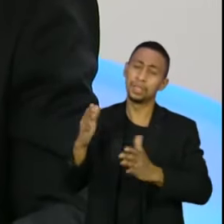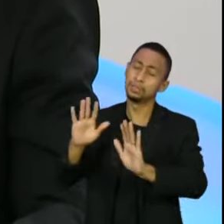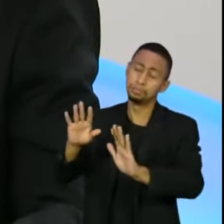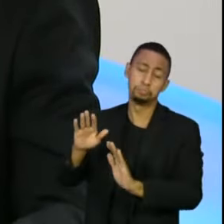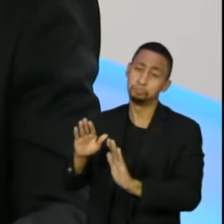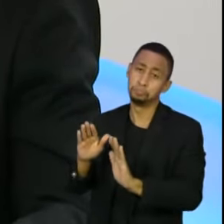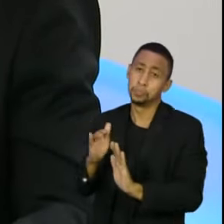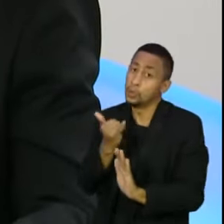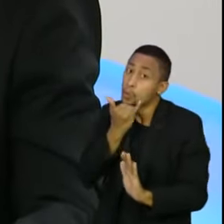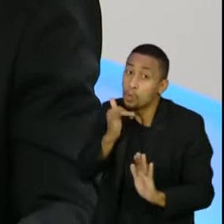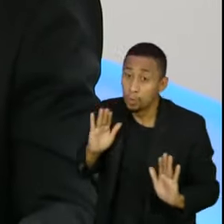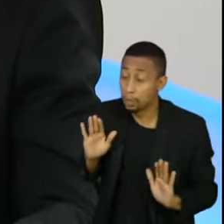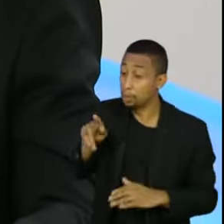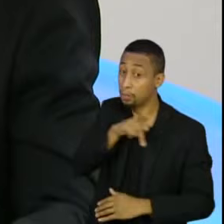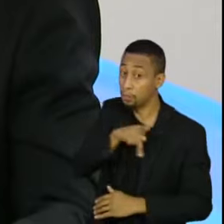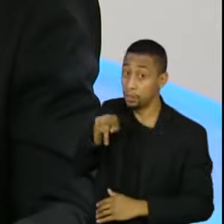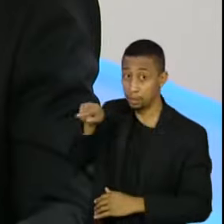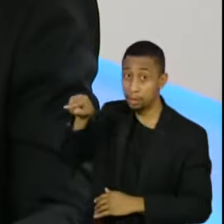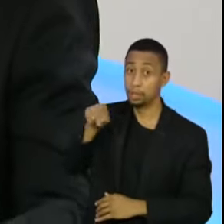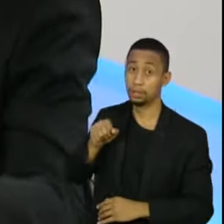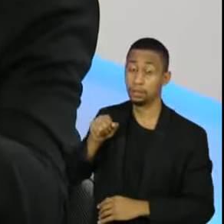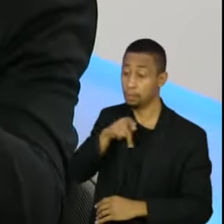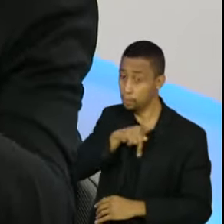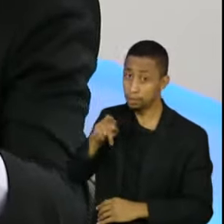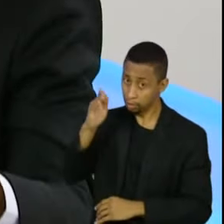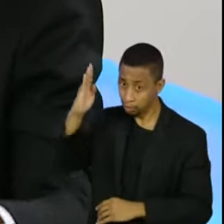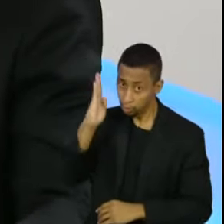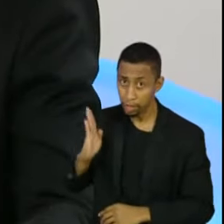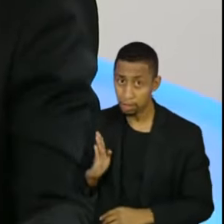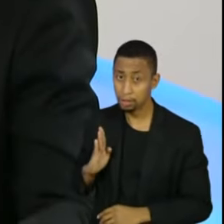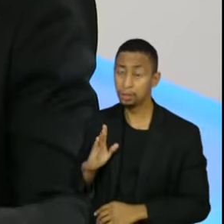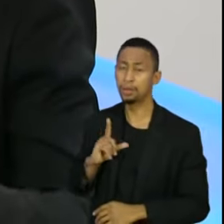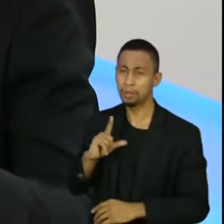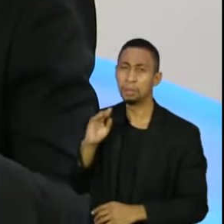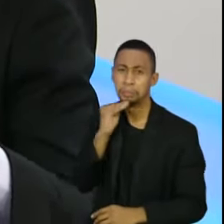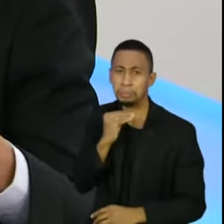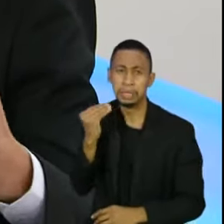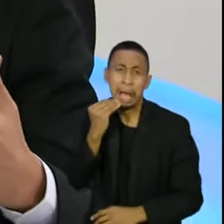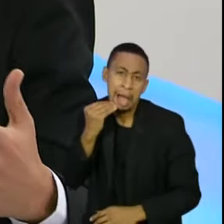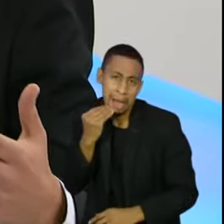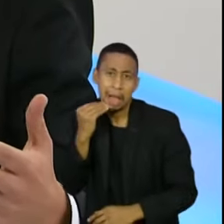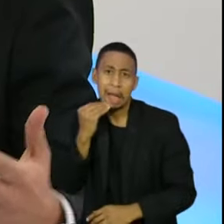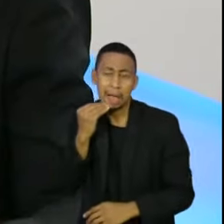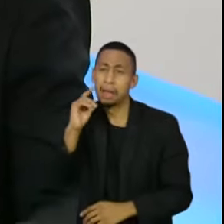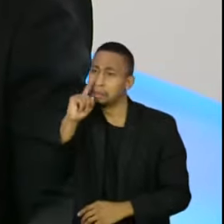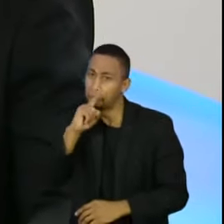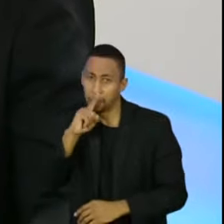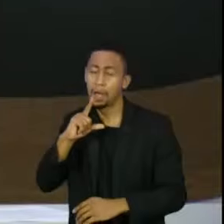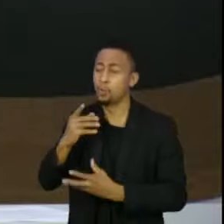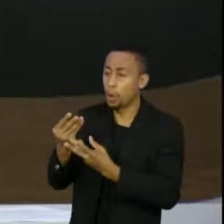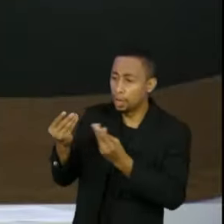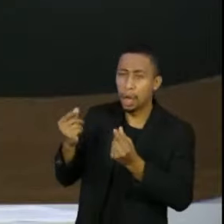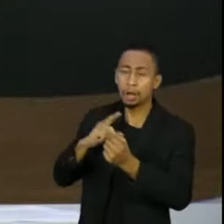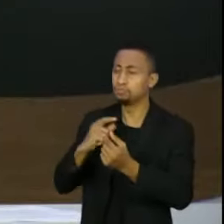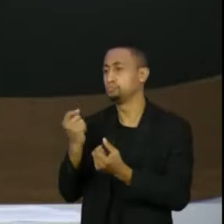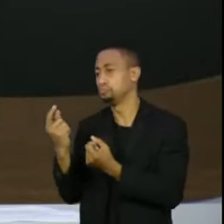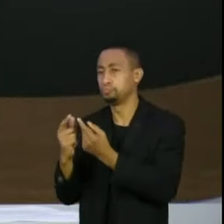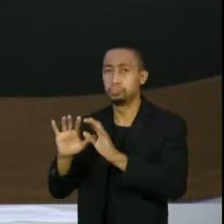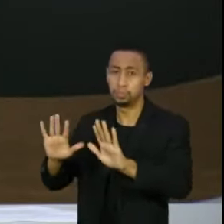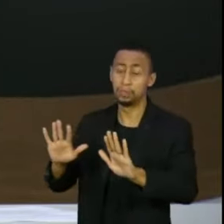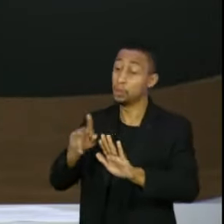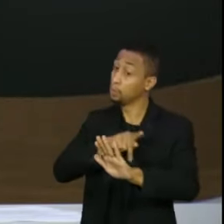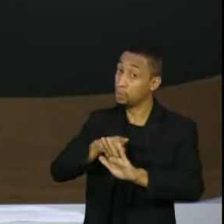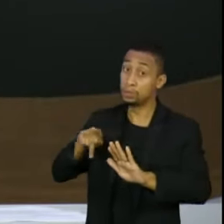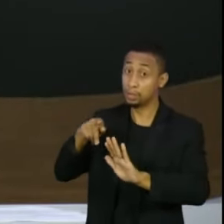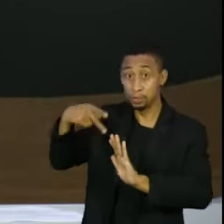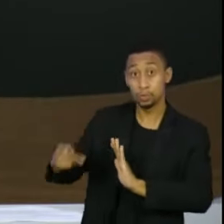com defeitos e qualidades, com defeitos ditos por você. É o presidente da República e quando se